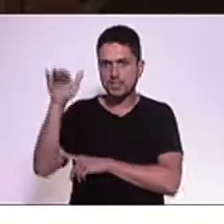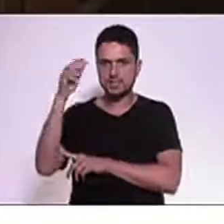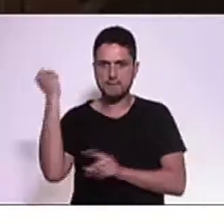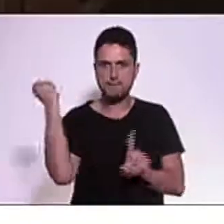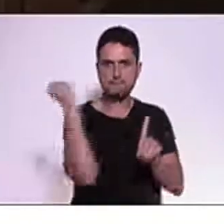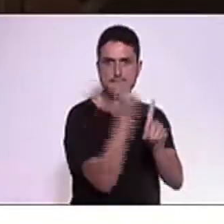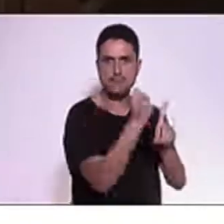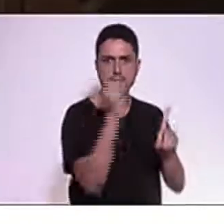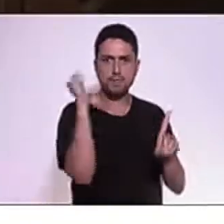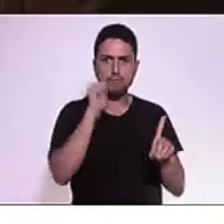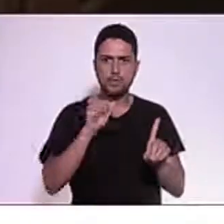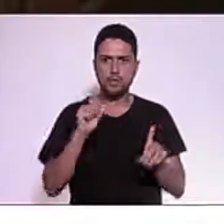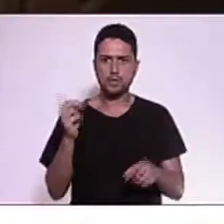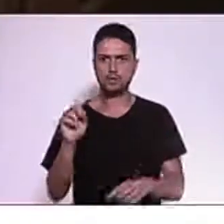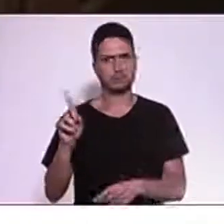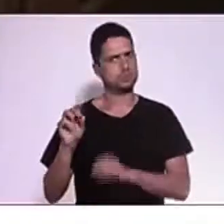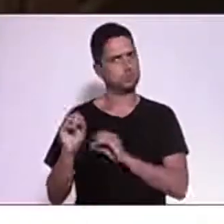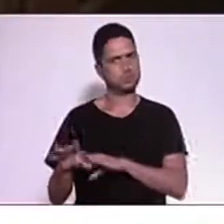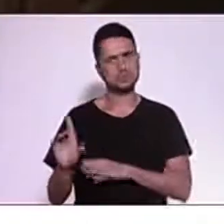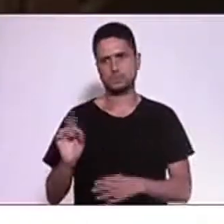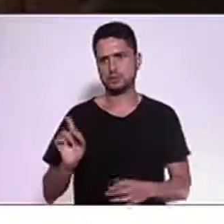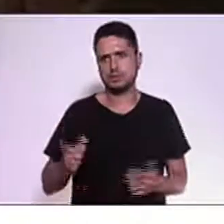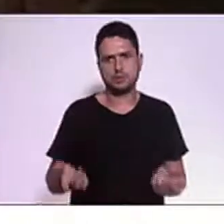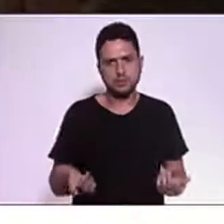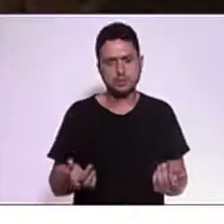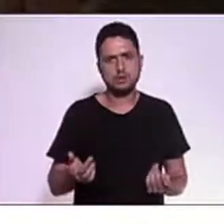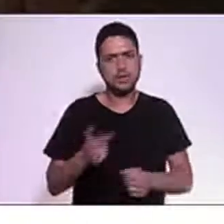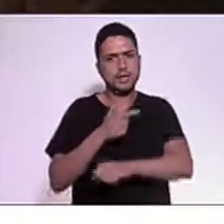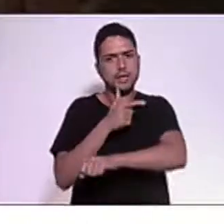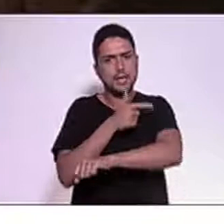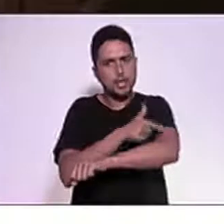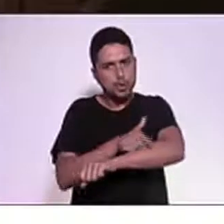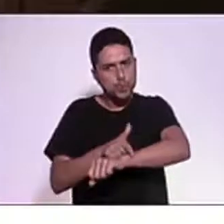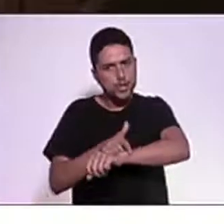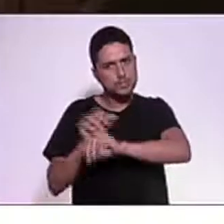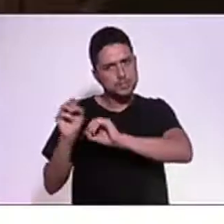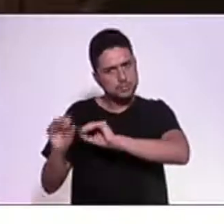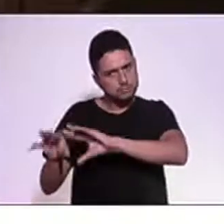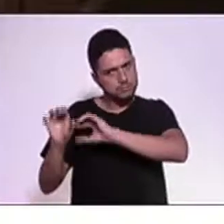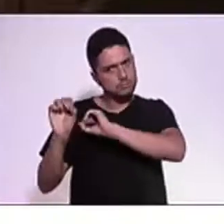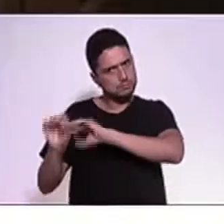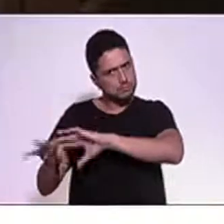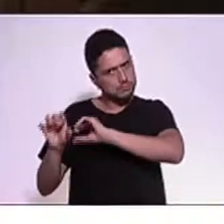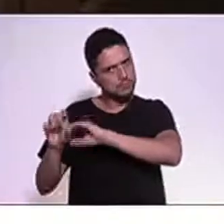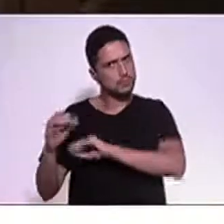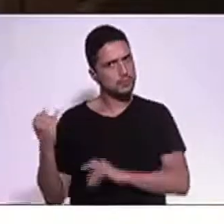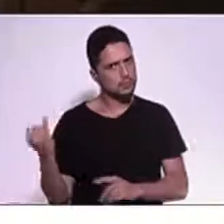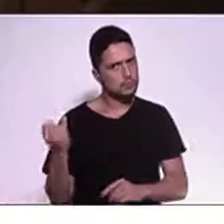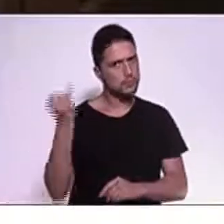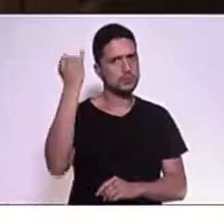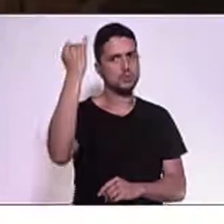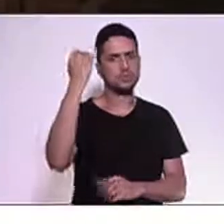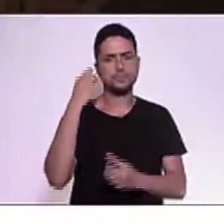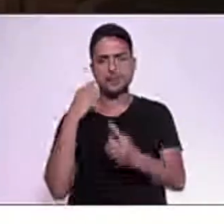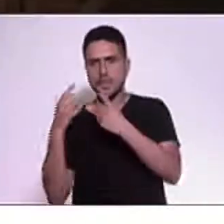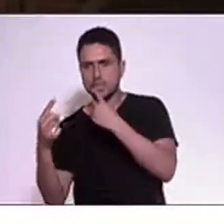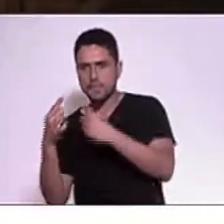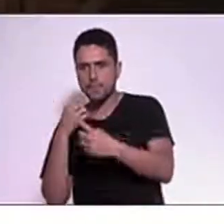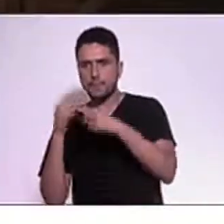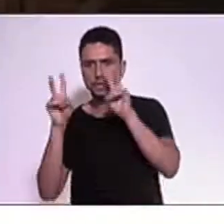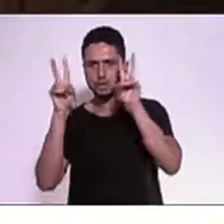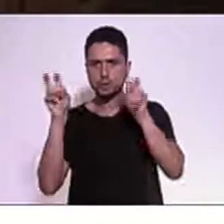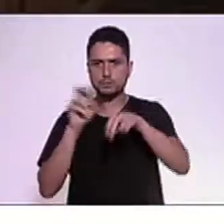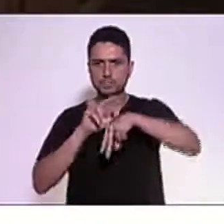e é por isso que a gente fala que o quanto a educação é fundamental nesse sentido, fazer o debate de gênero